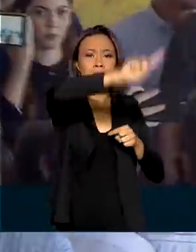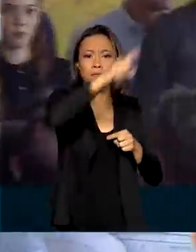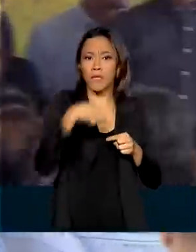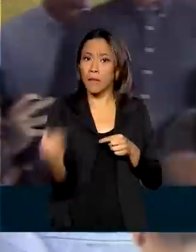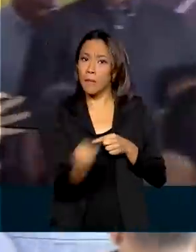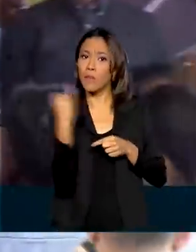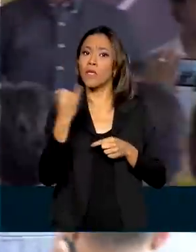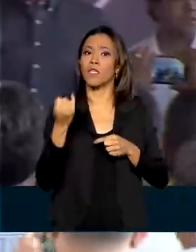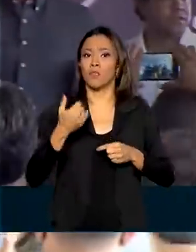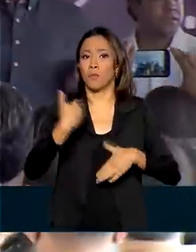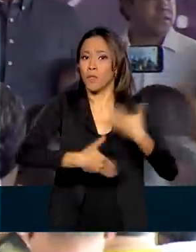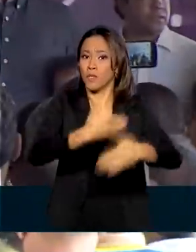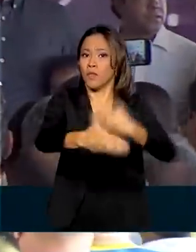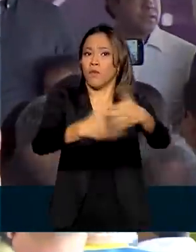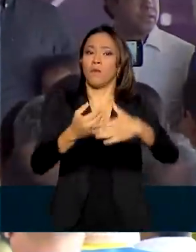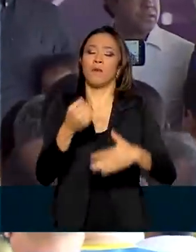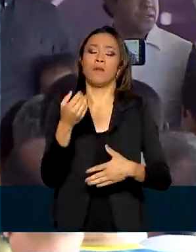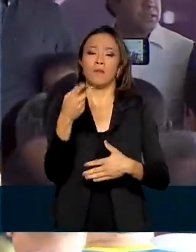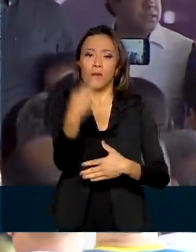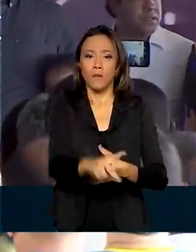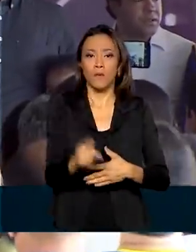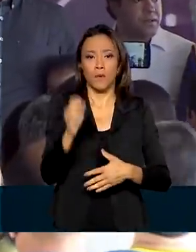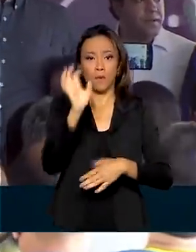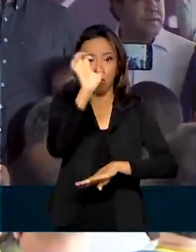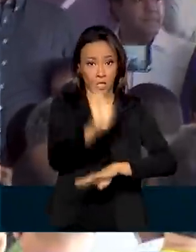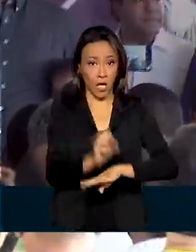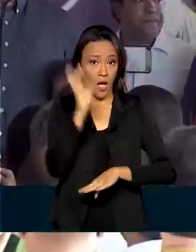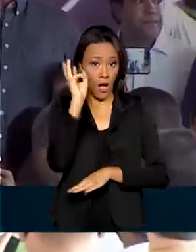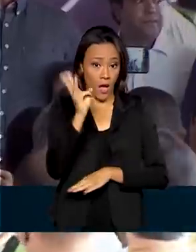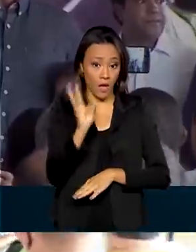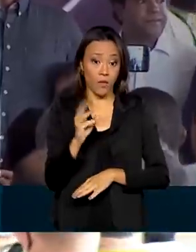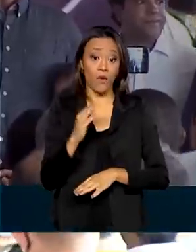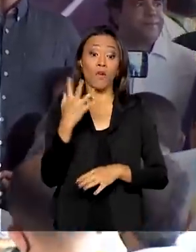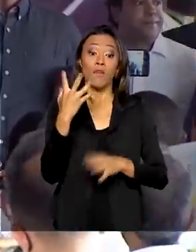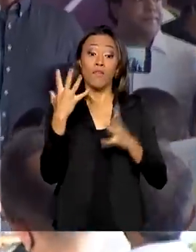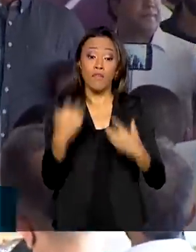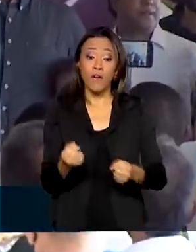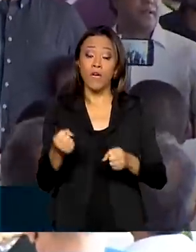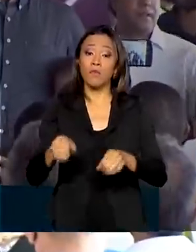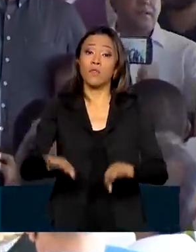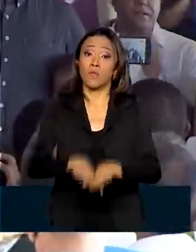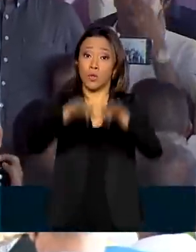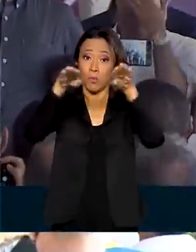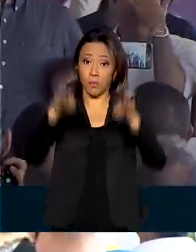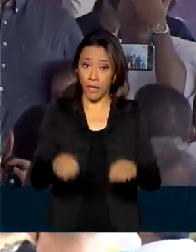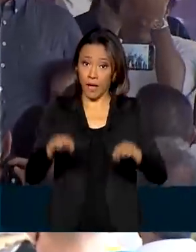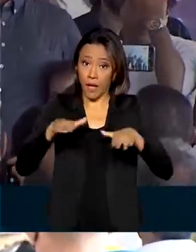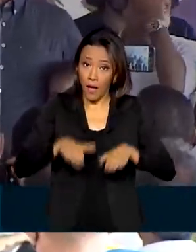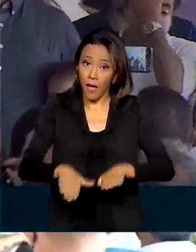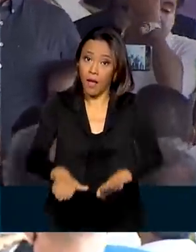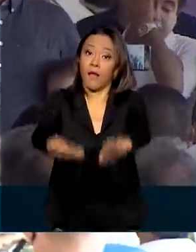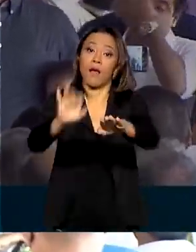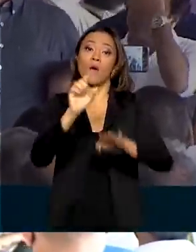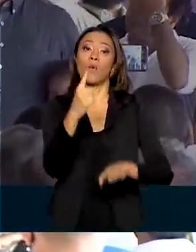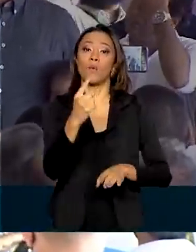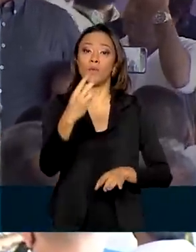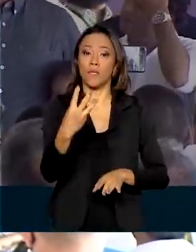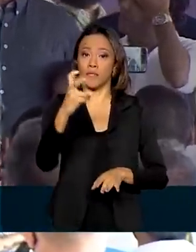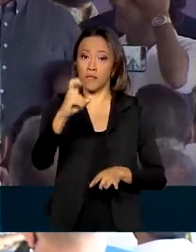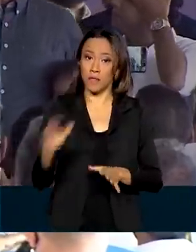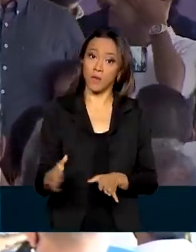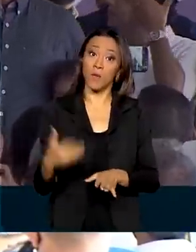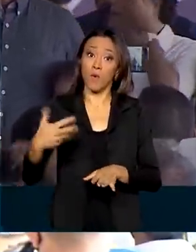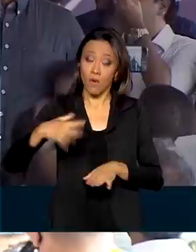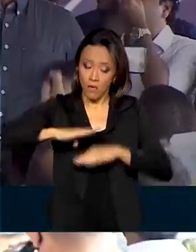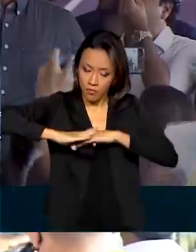Estado. Então, nós vamos fazer aqui a duplicação da 135 até Miranda. Nós vamos fazer a restauração da 135,